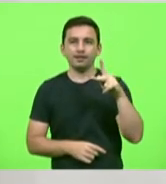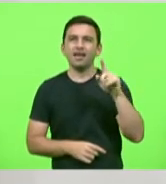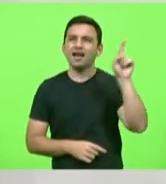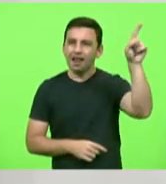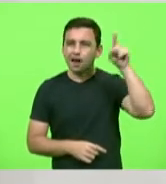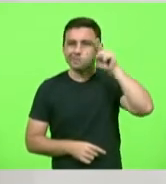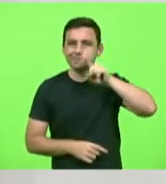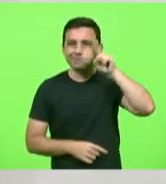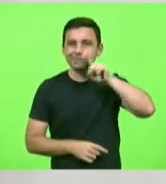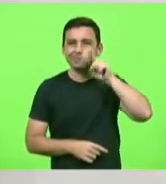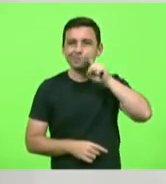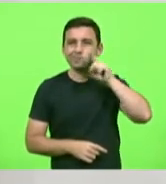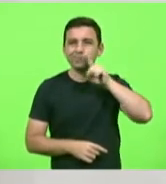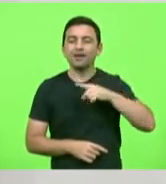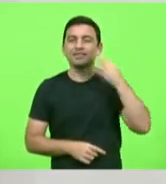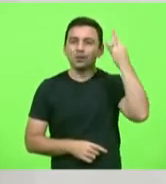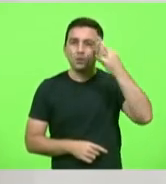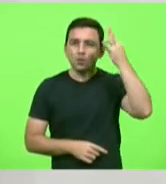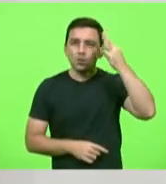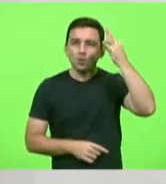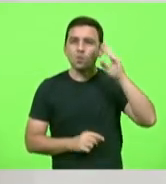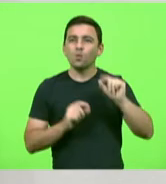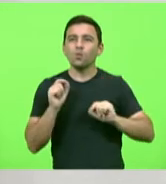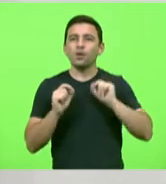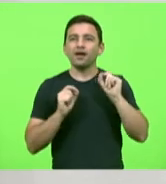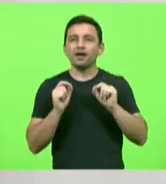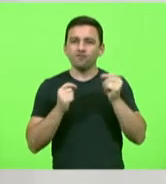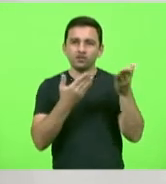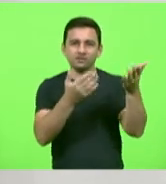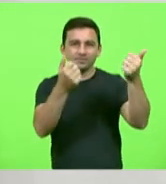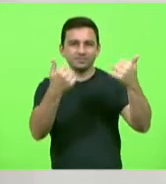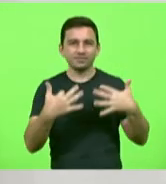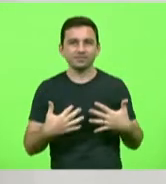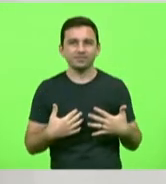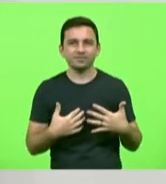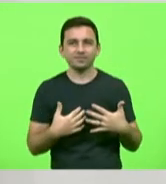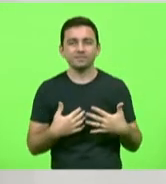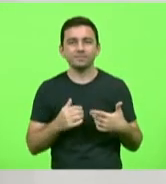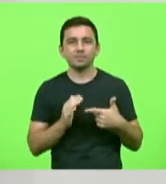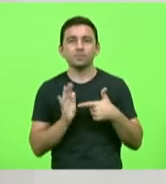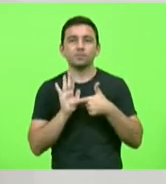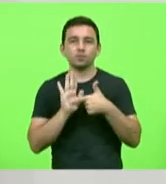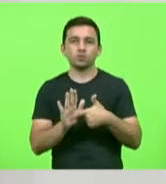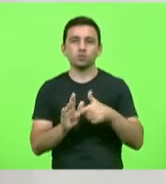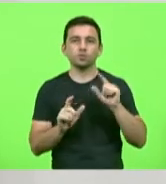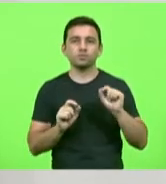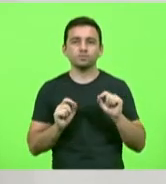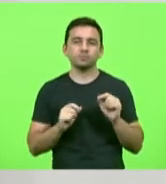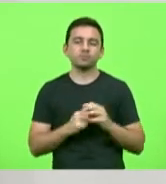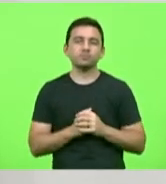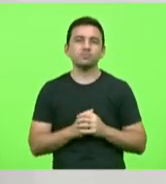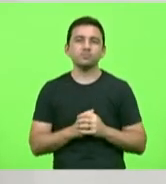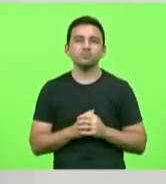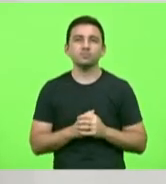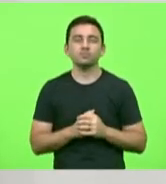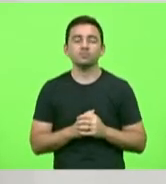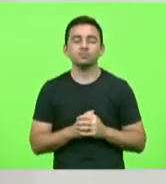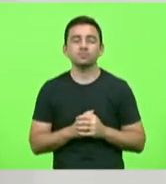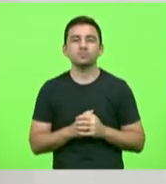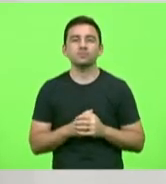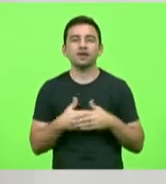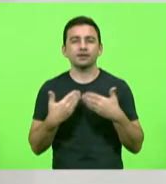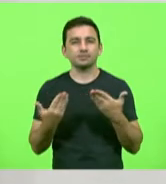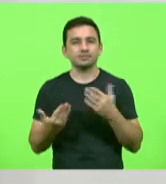que entra dentro dessa teoria que a vossa excelência com muita propriedade sapiência nos apresenta aqui no plenário para santa